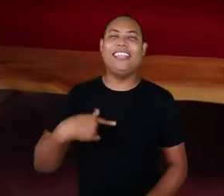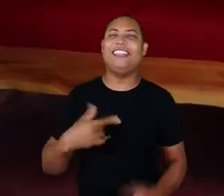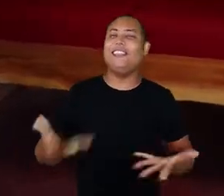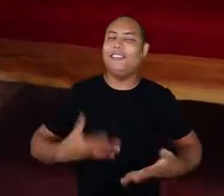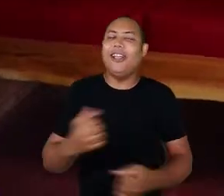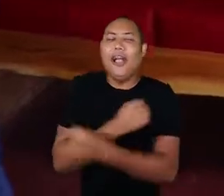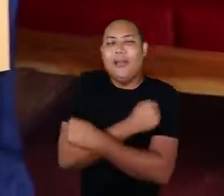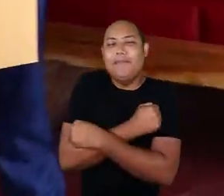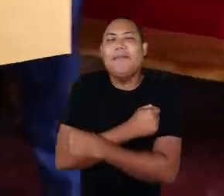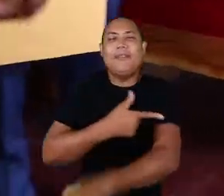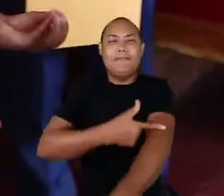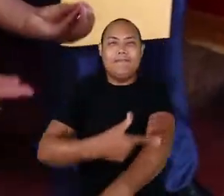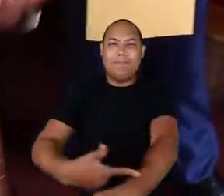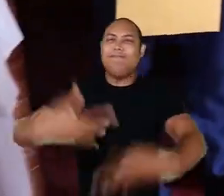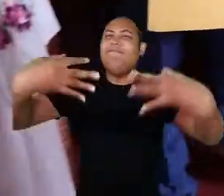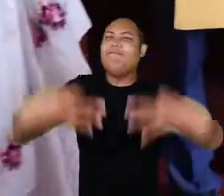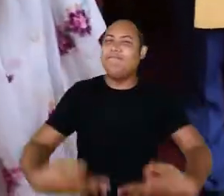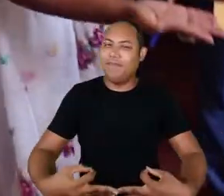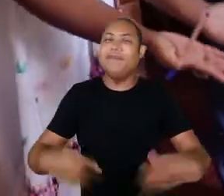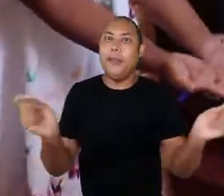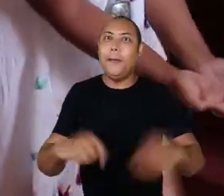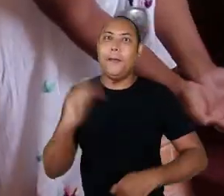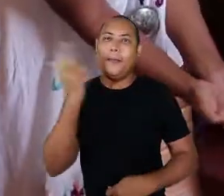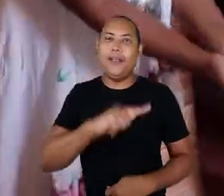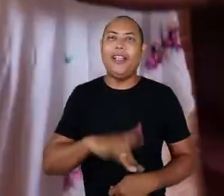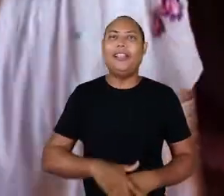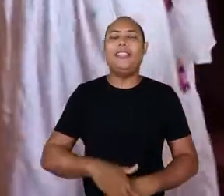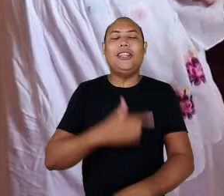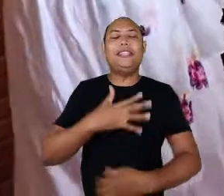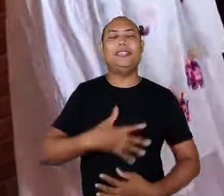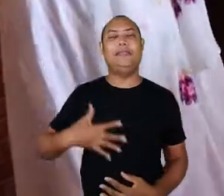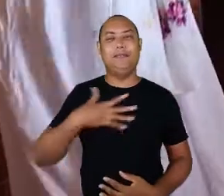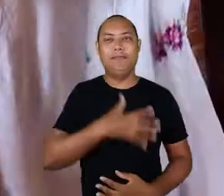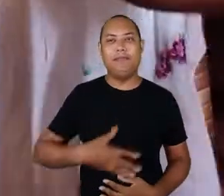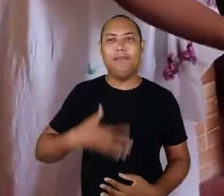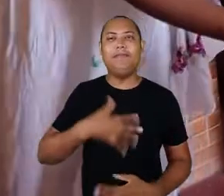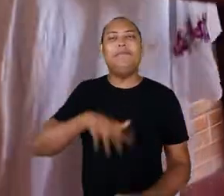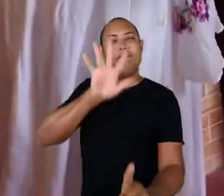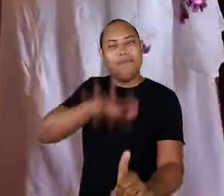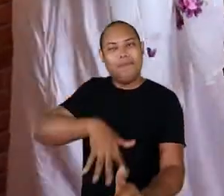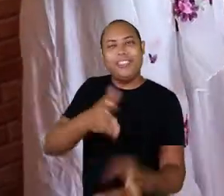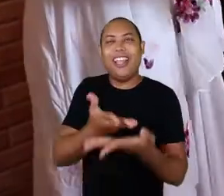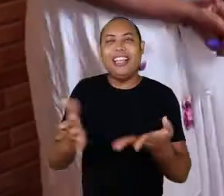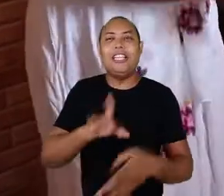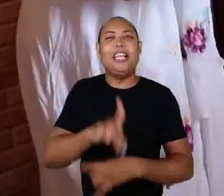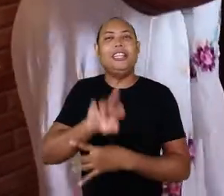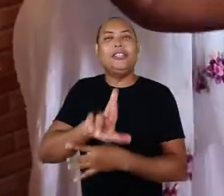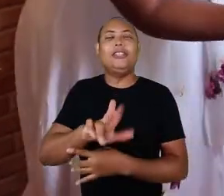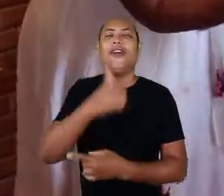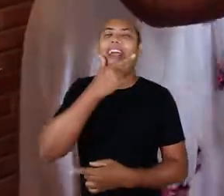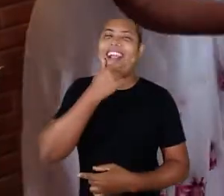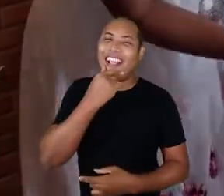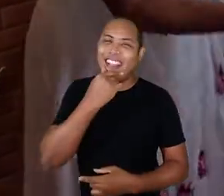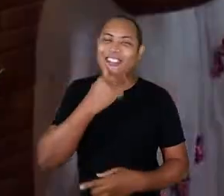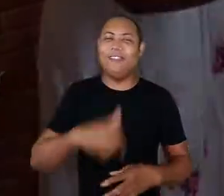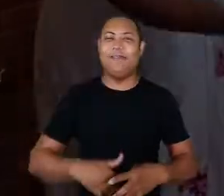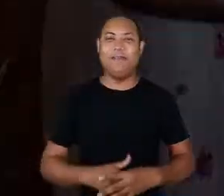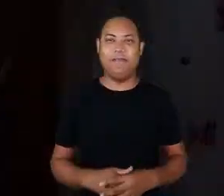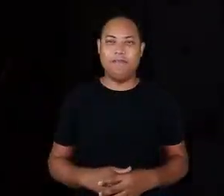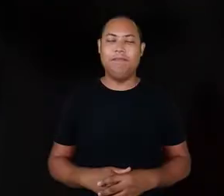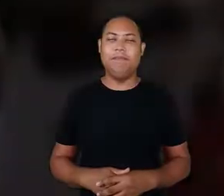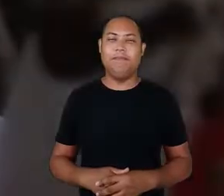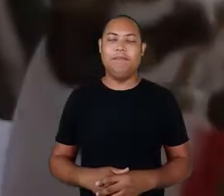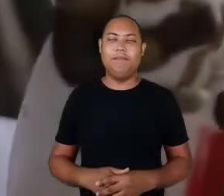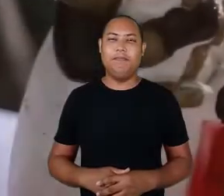certeza. Sinta nosso abraço, nosso respeito, viu? Nossa honra e nossa homenagem à doutora